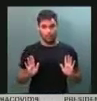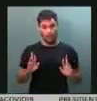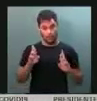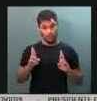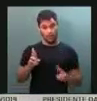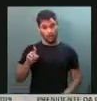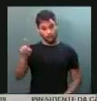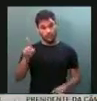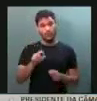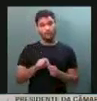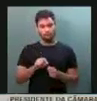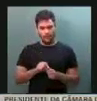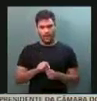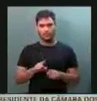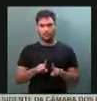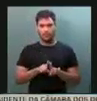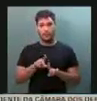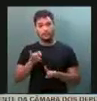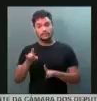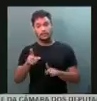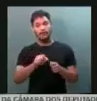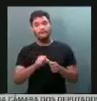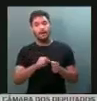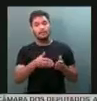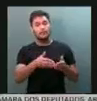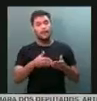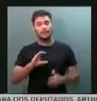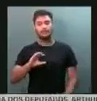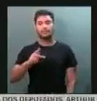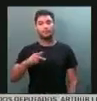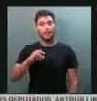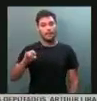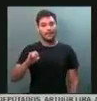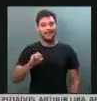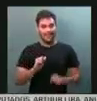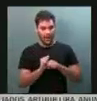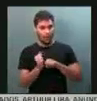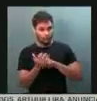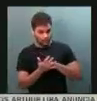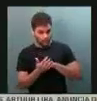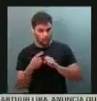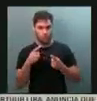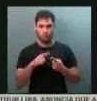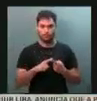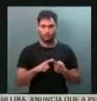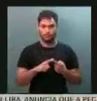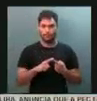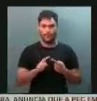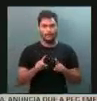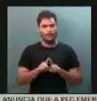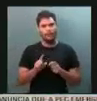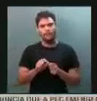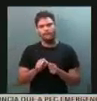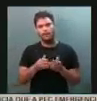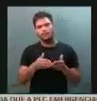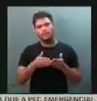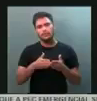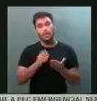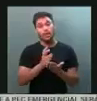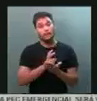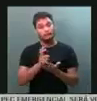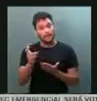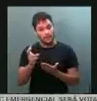com quem pede CPI, como a da Covid, com quem pede impeachment,